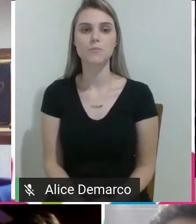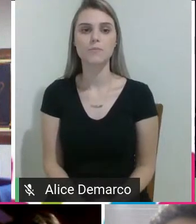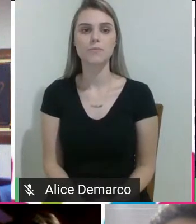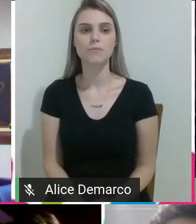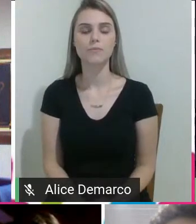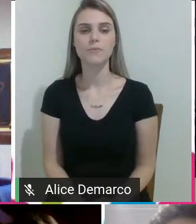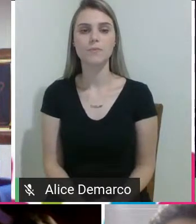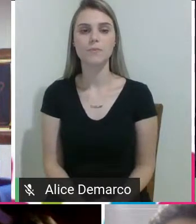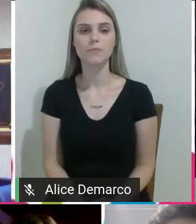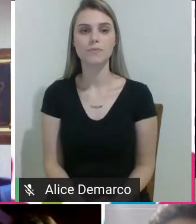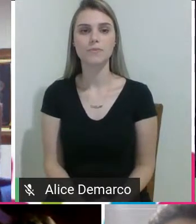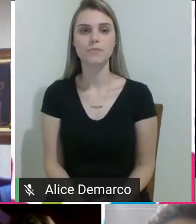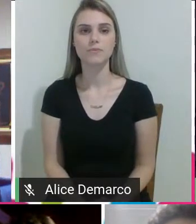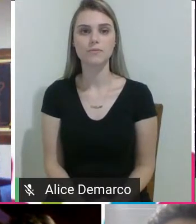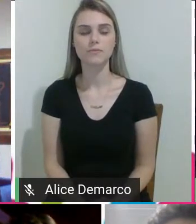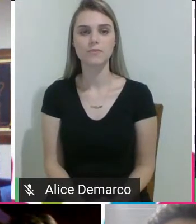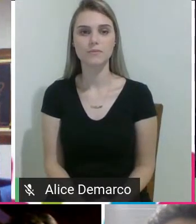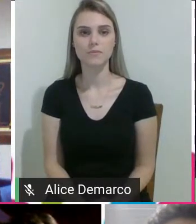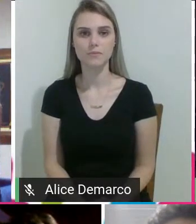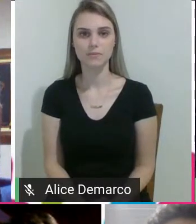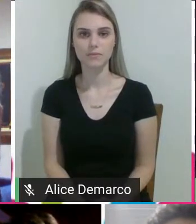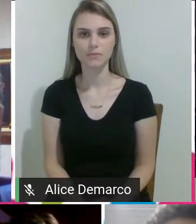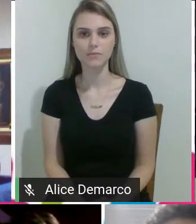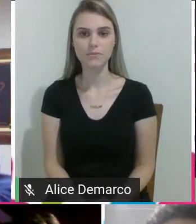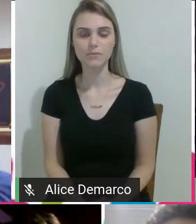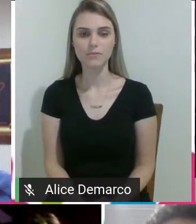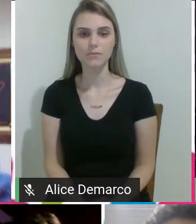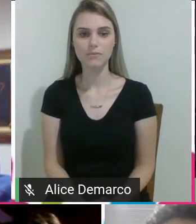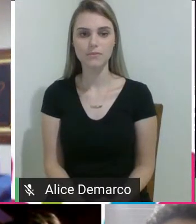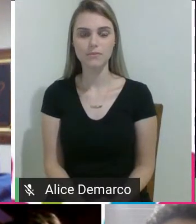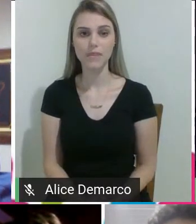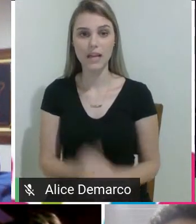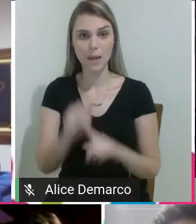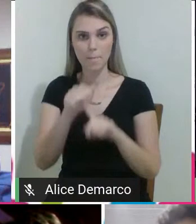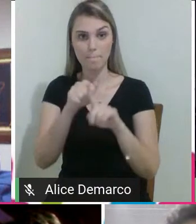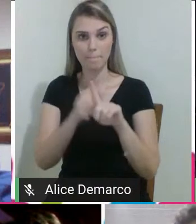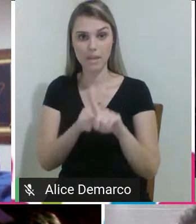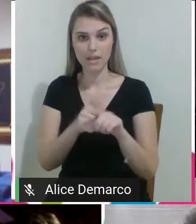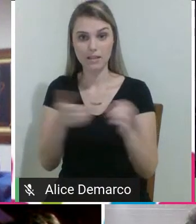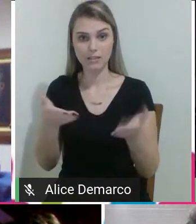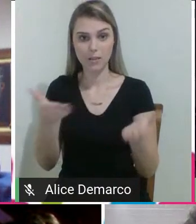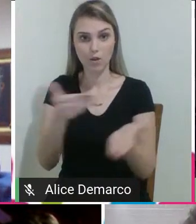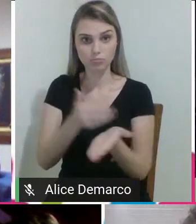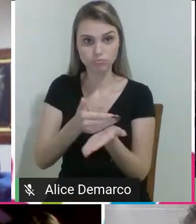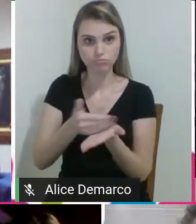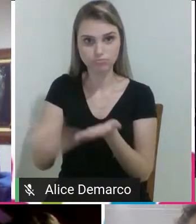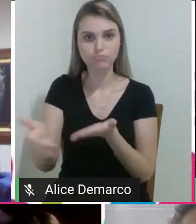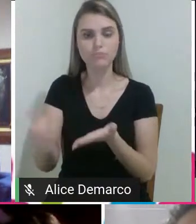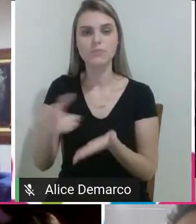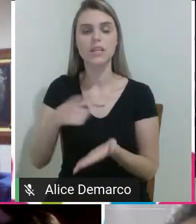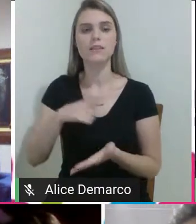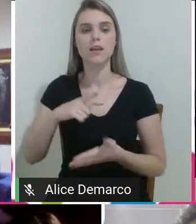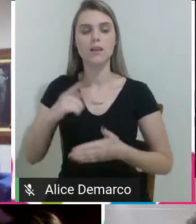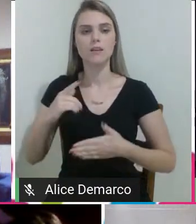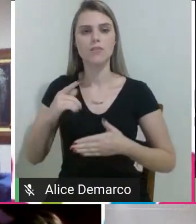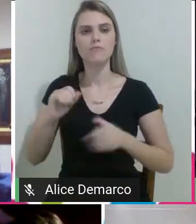E nesse mês aqui nós estamos desenvolvendo várias lives